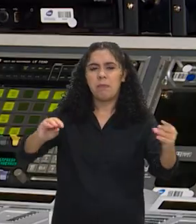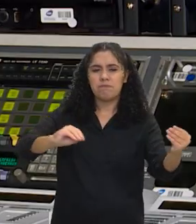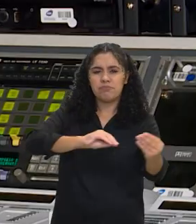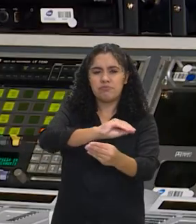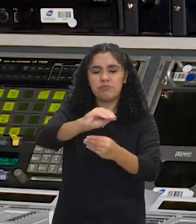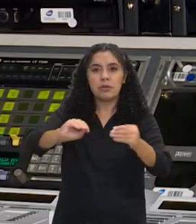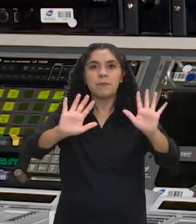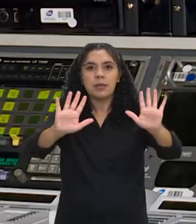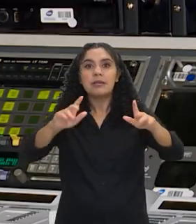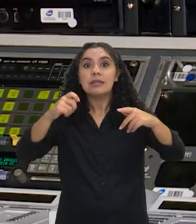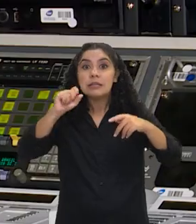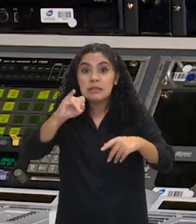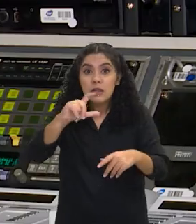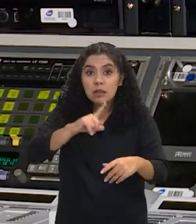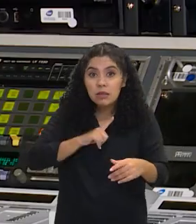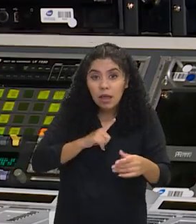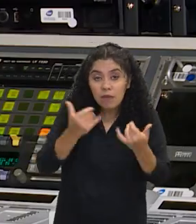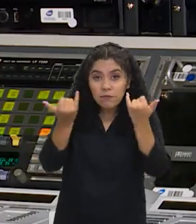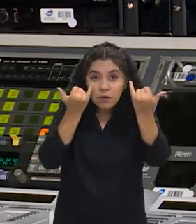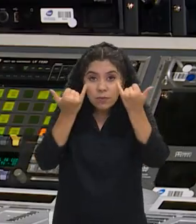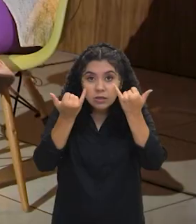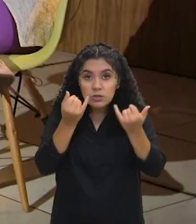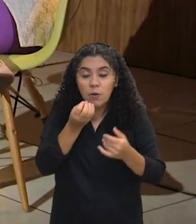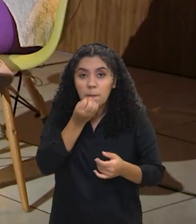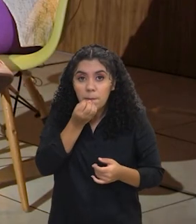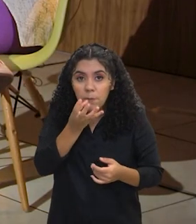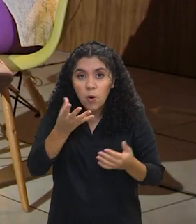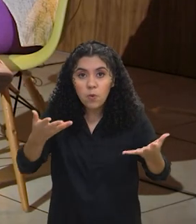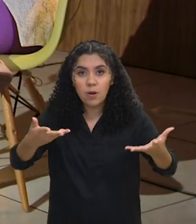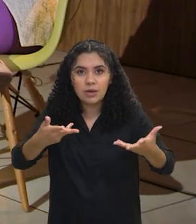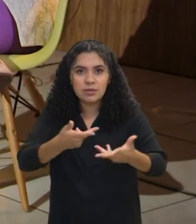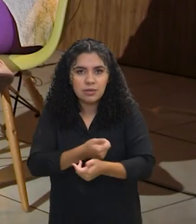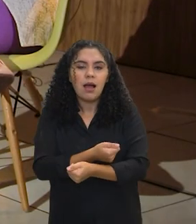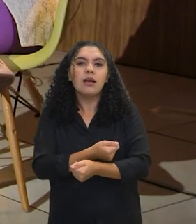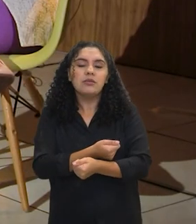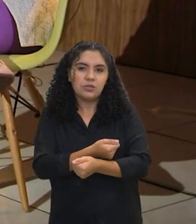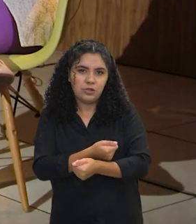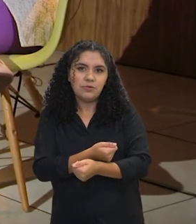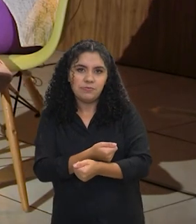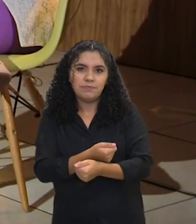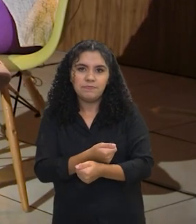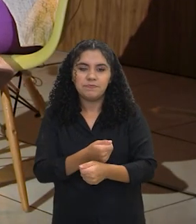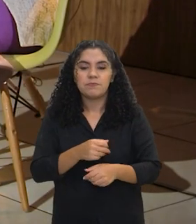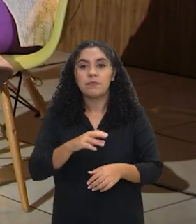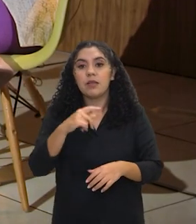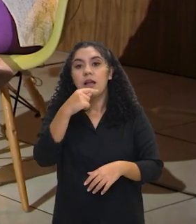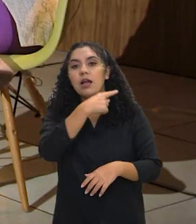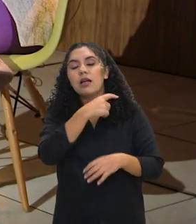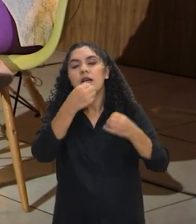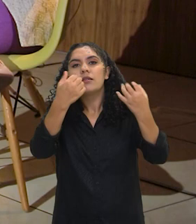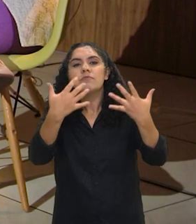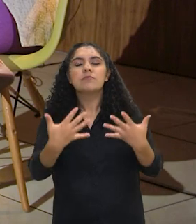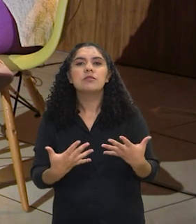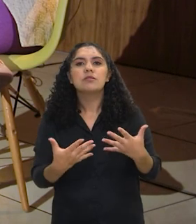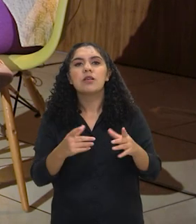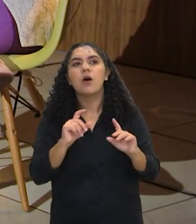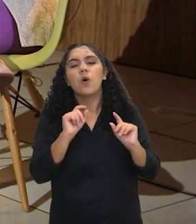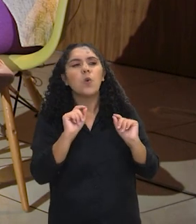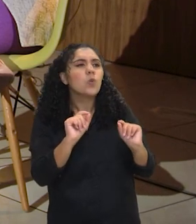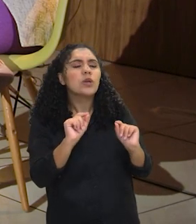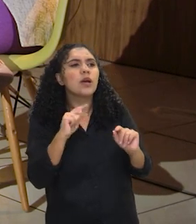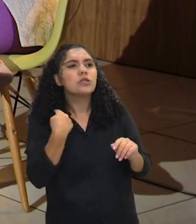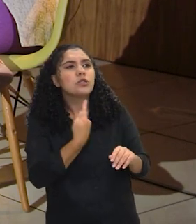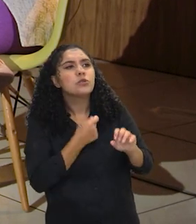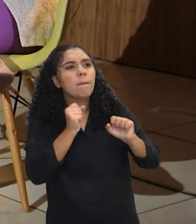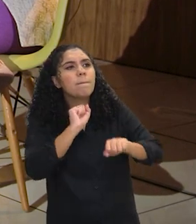mas se você não tiver informação de qualidade, você não consegue nem começar. Agora, secretário, o que a gente pode então esperar do